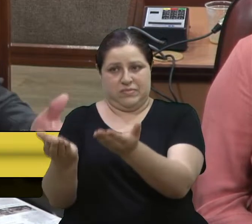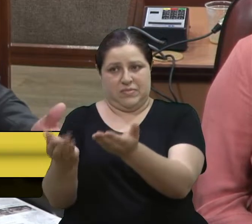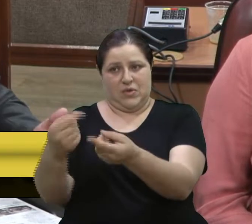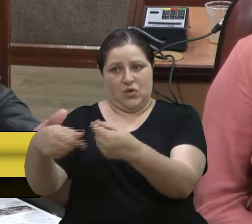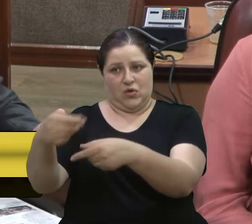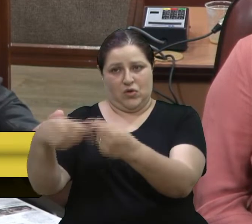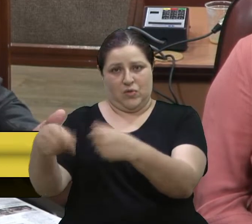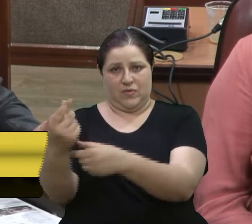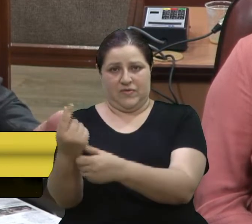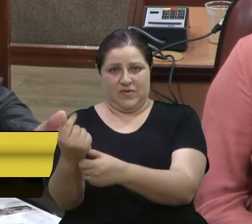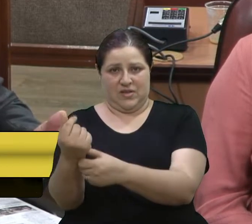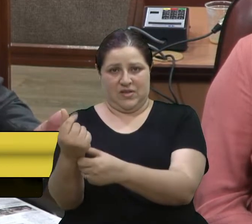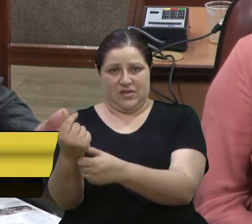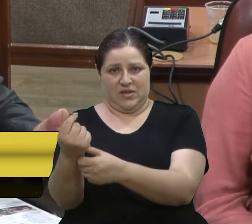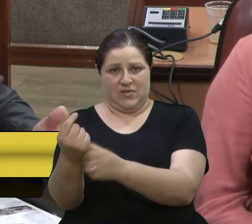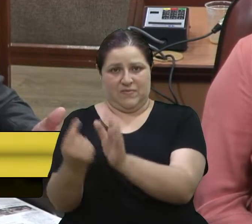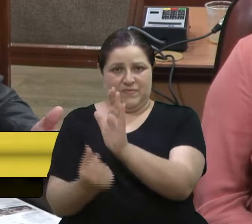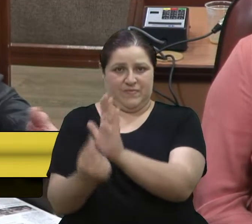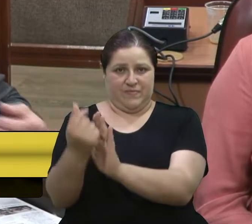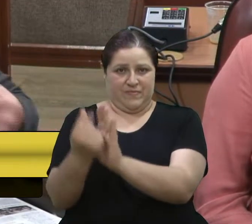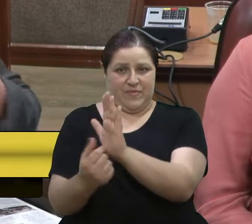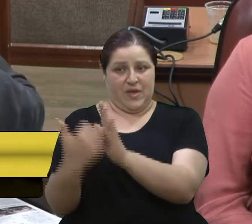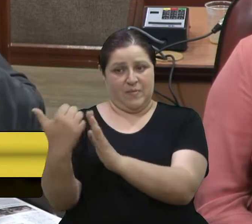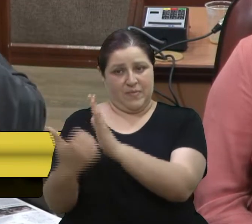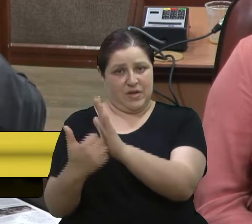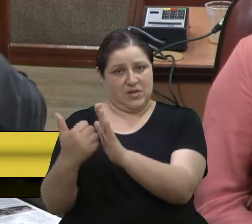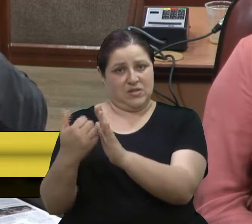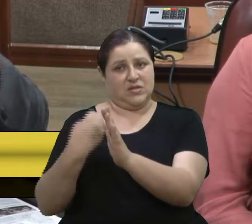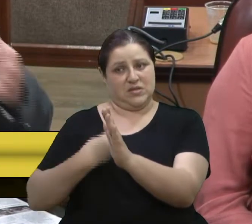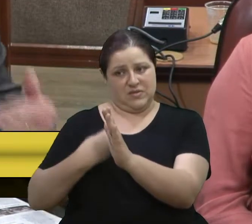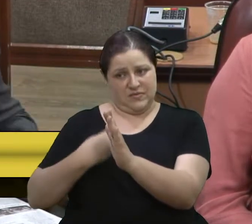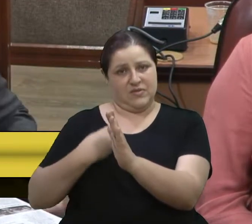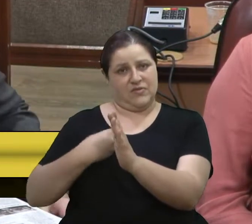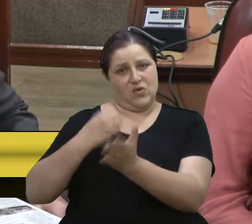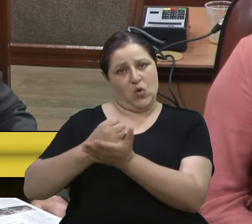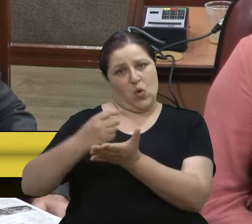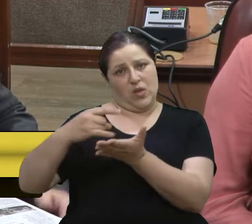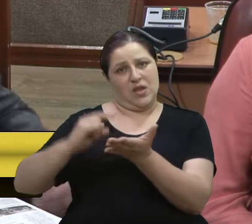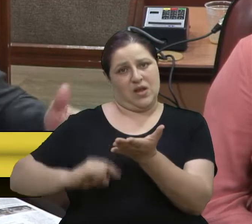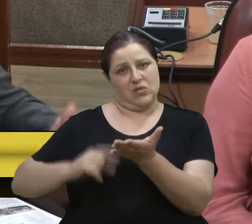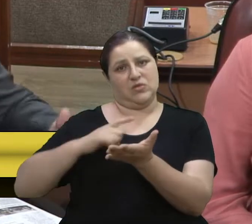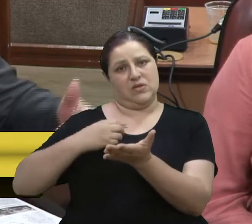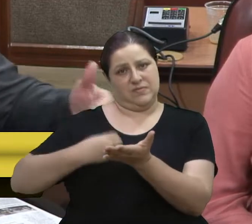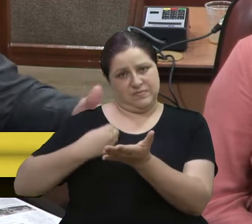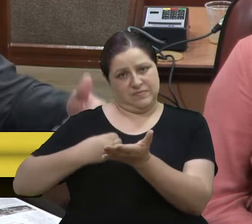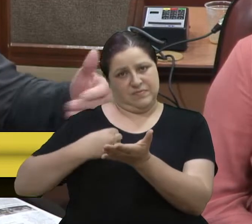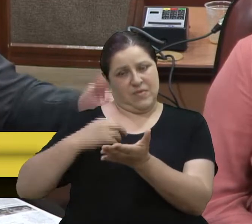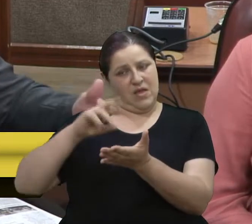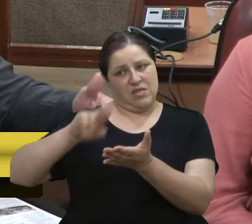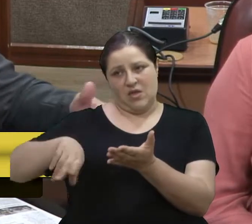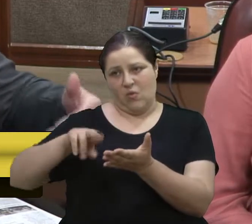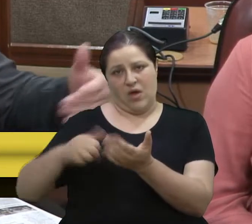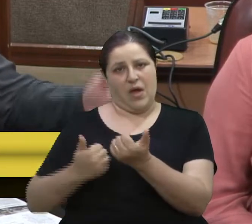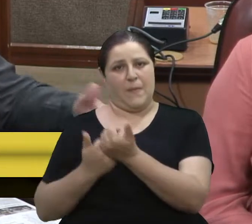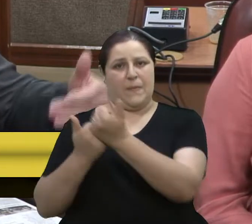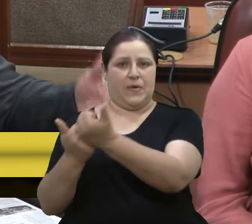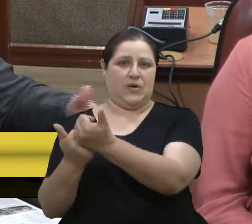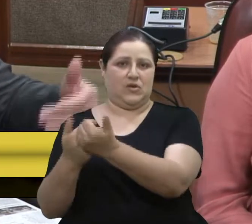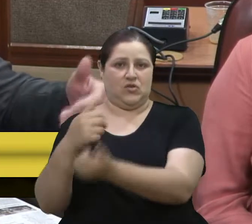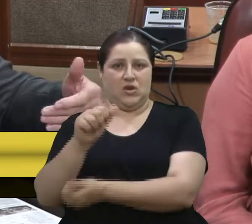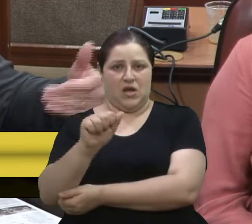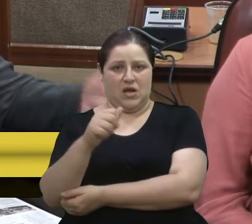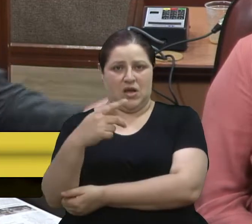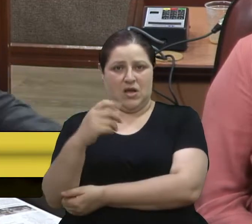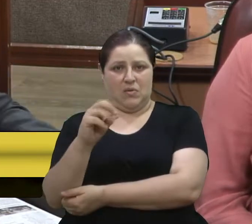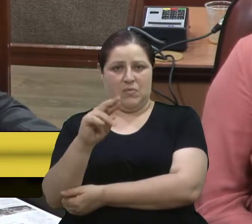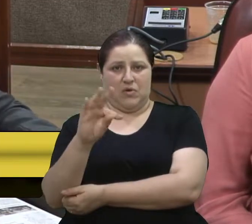Consta no contrato. Consta no contrato. Não foi aporte. Por isso que não há necessidade, não foi necessário